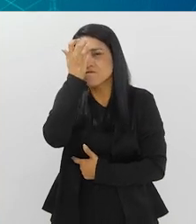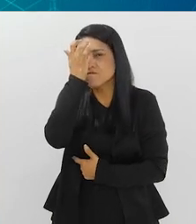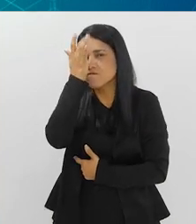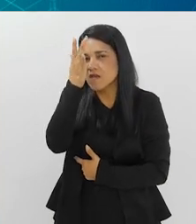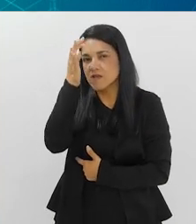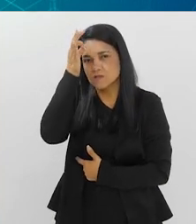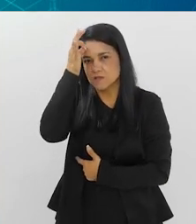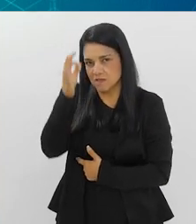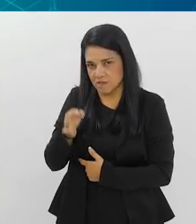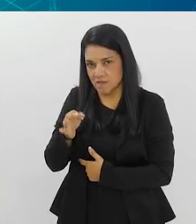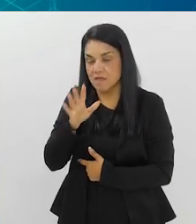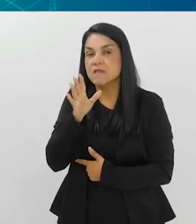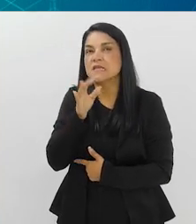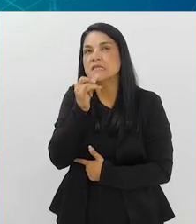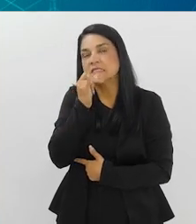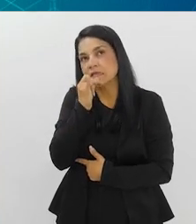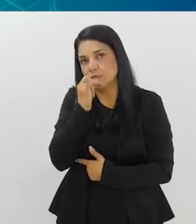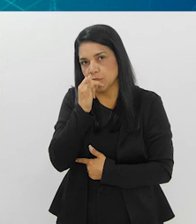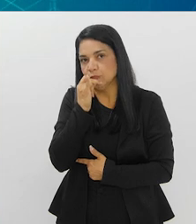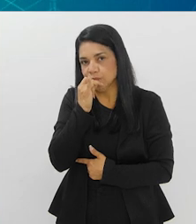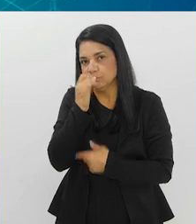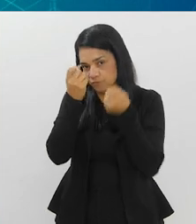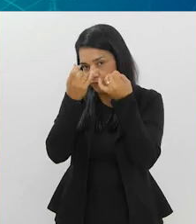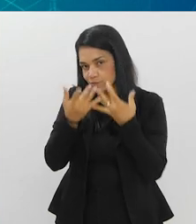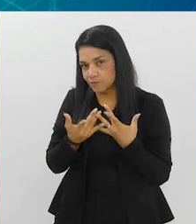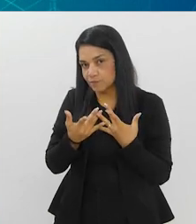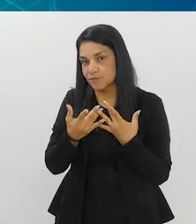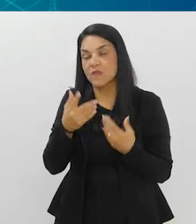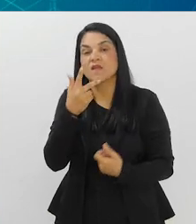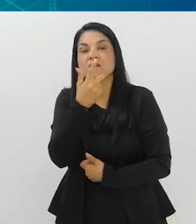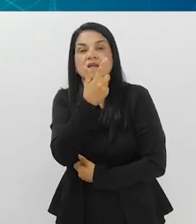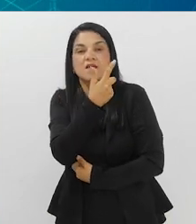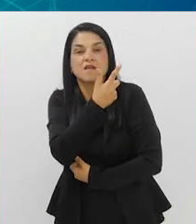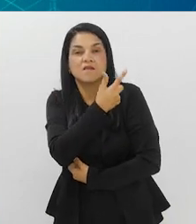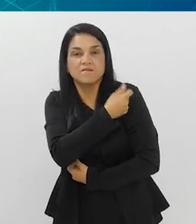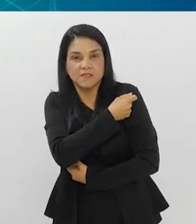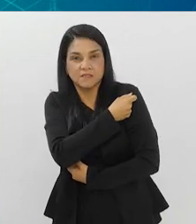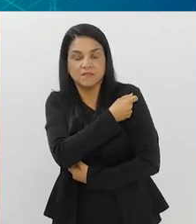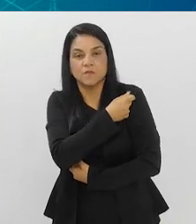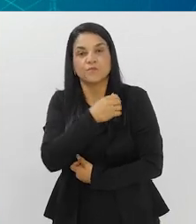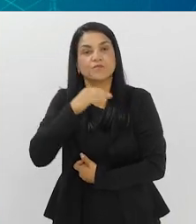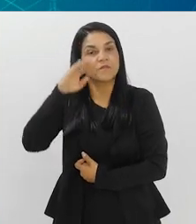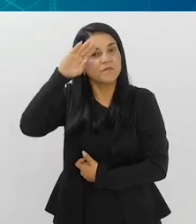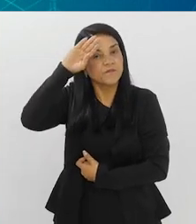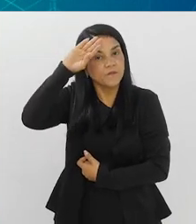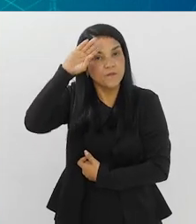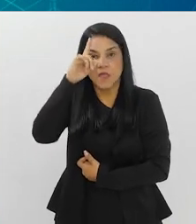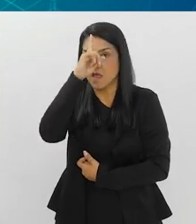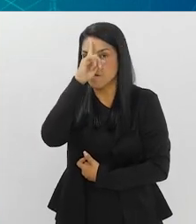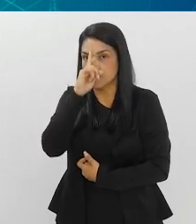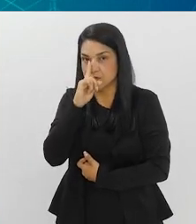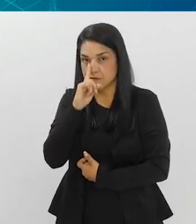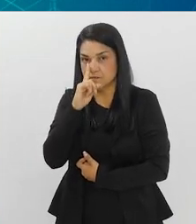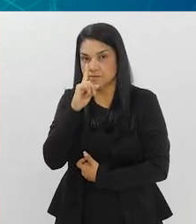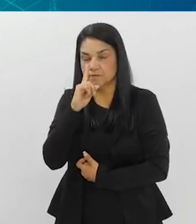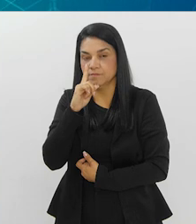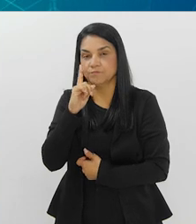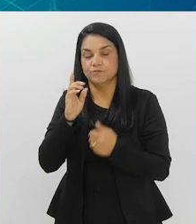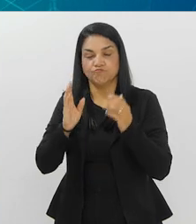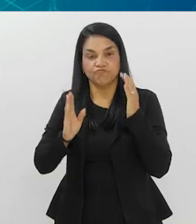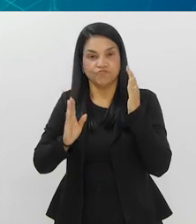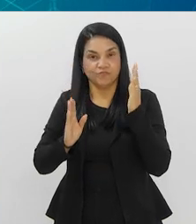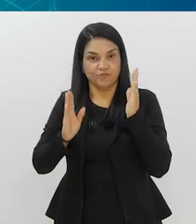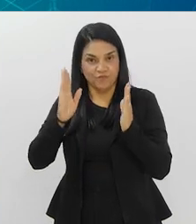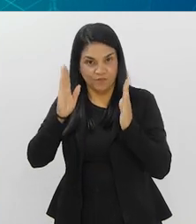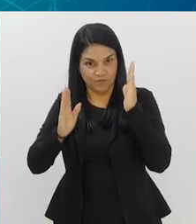é fácil a gente entender, eu vou dar um exemplo aqui, na vacinação contra a febre amarela, lá na